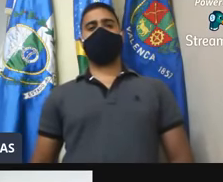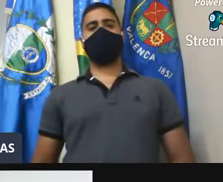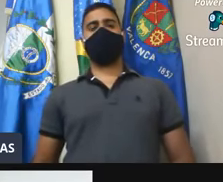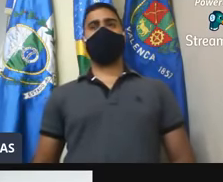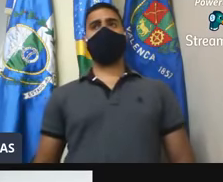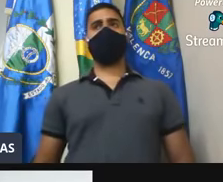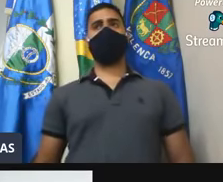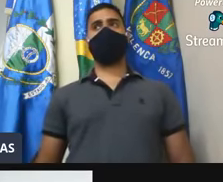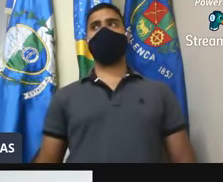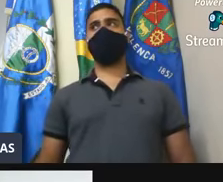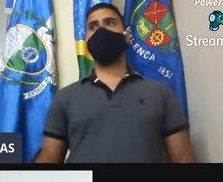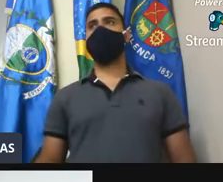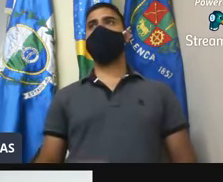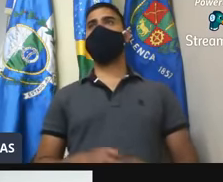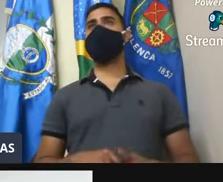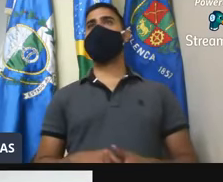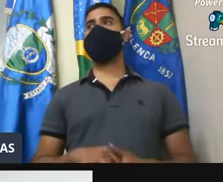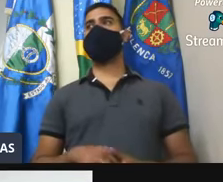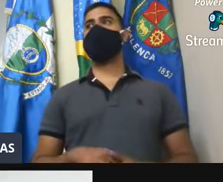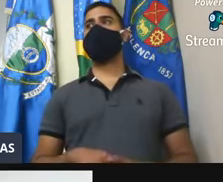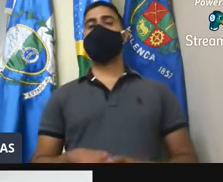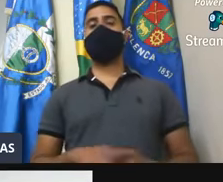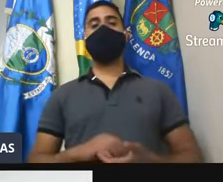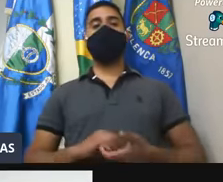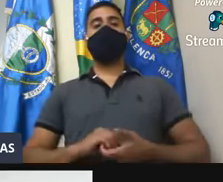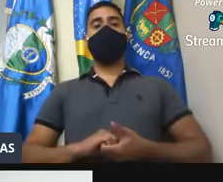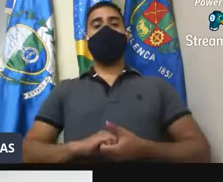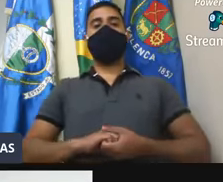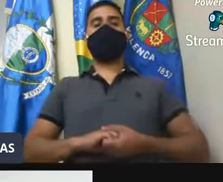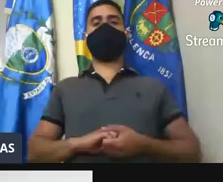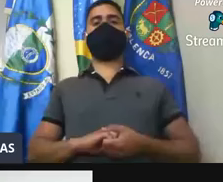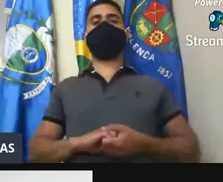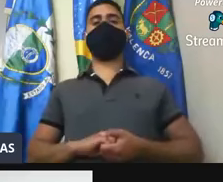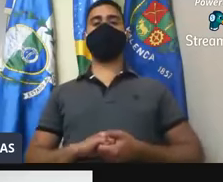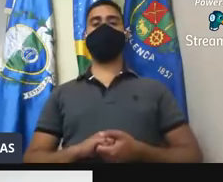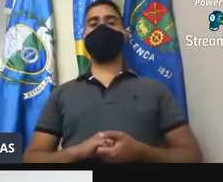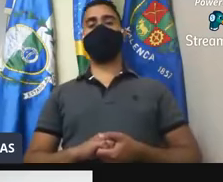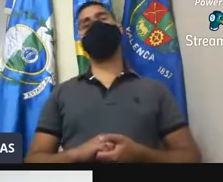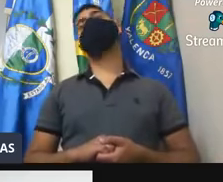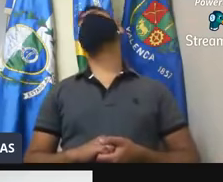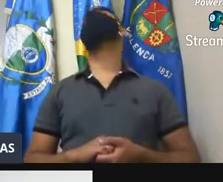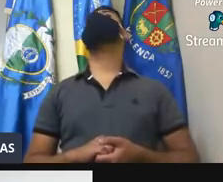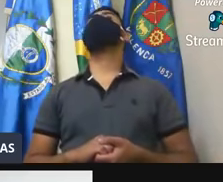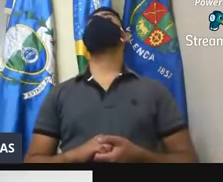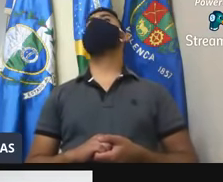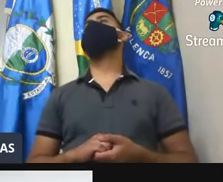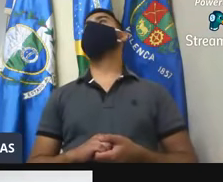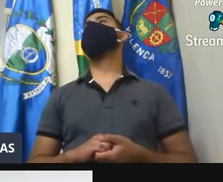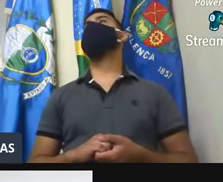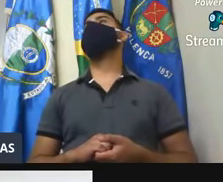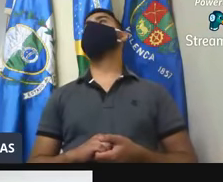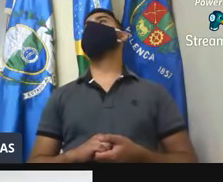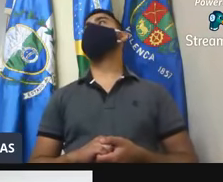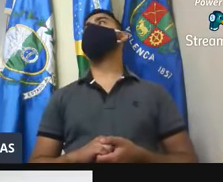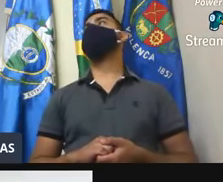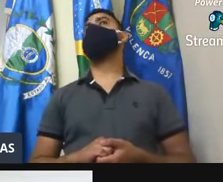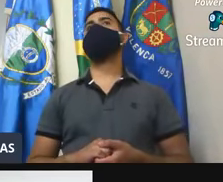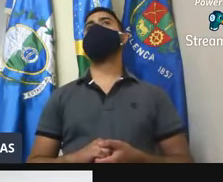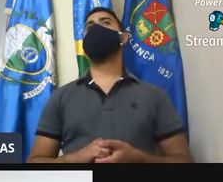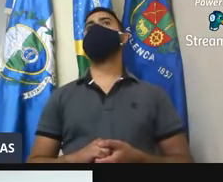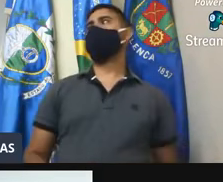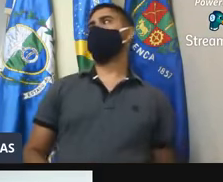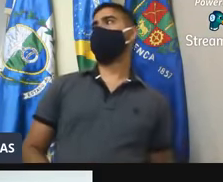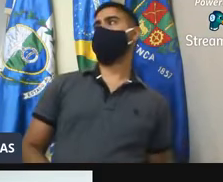Paulo Celso Alves Pena se encontra presente, Pedro Paulo Magalhães Graça, professor Rafael de Oliveira